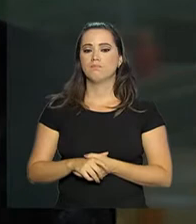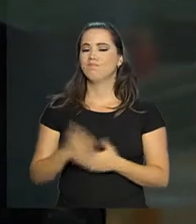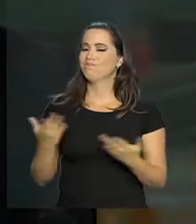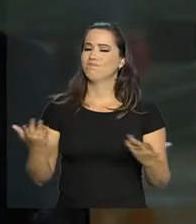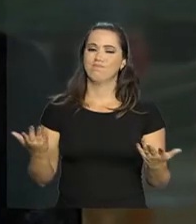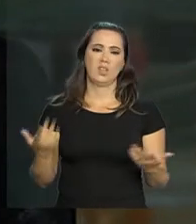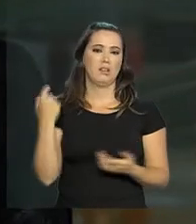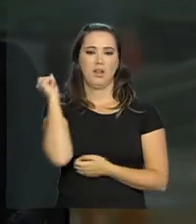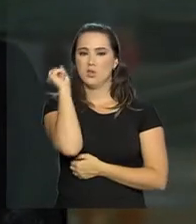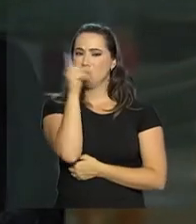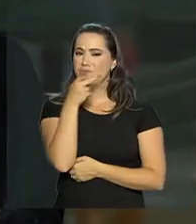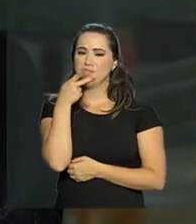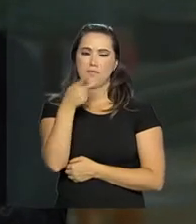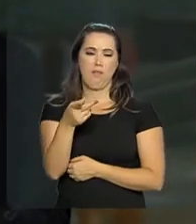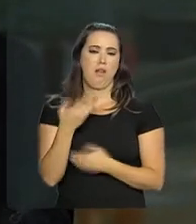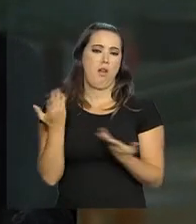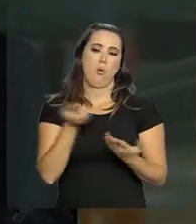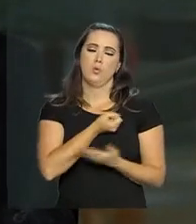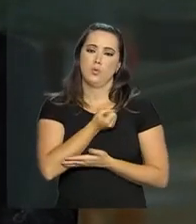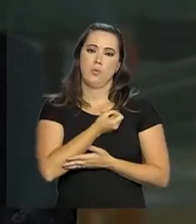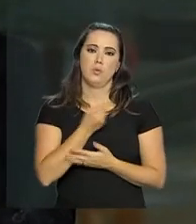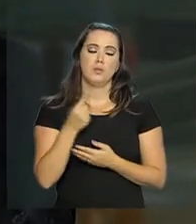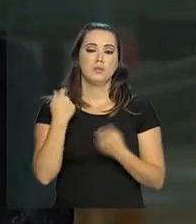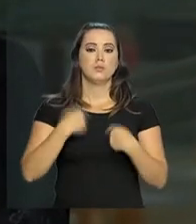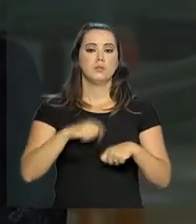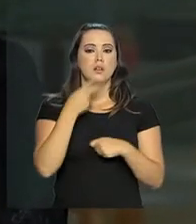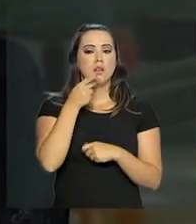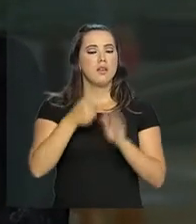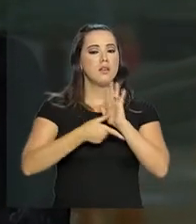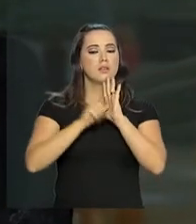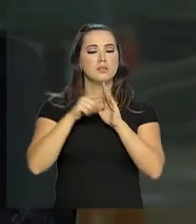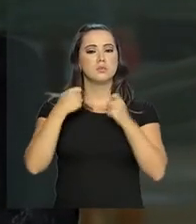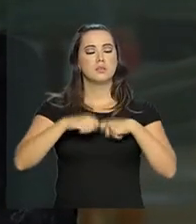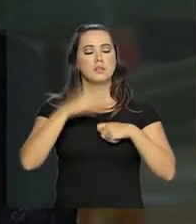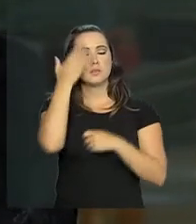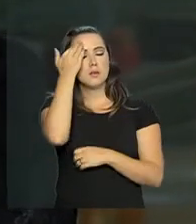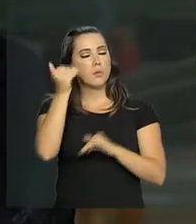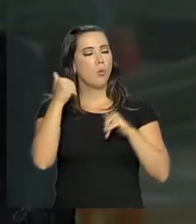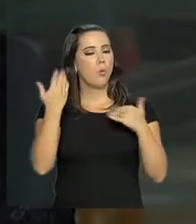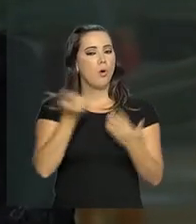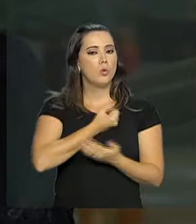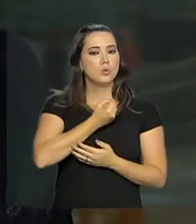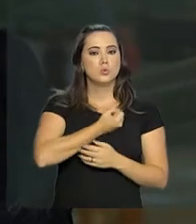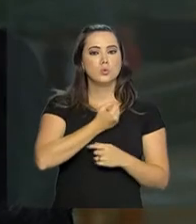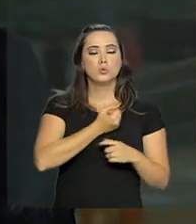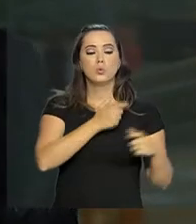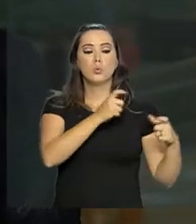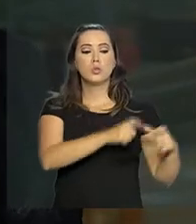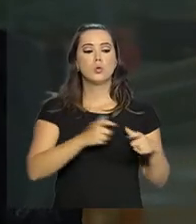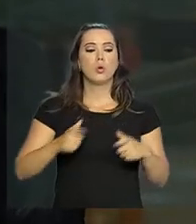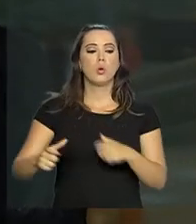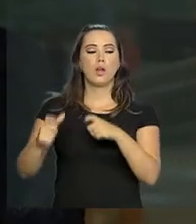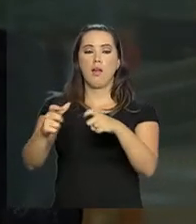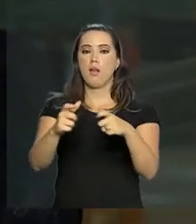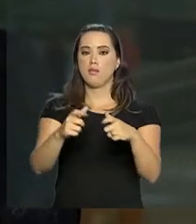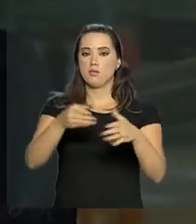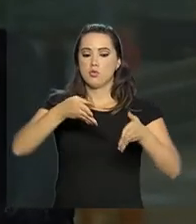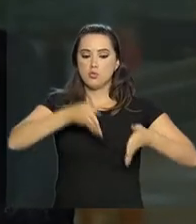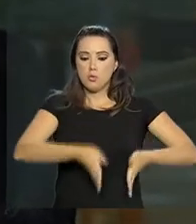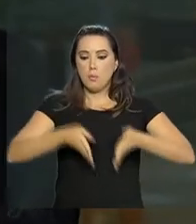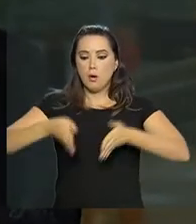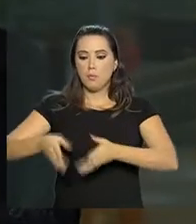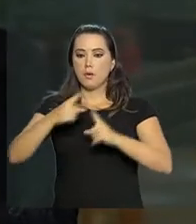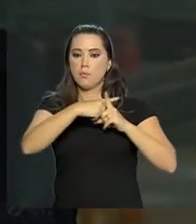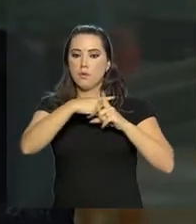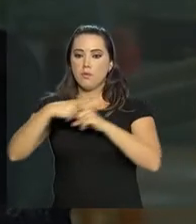muito difícil precisar isso. Como eu disse, isso variaria também de acordo com o número de cemitérios a ser fiscalizados. Mas a gente não